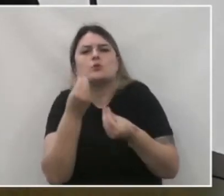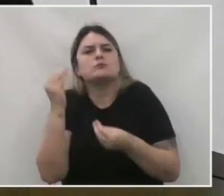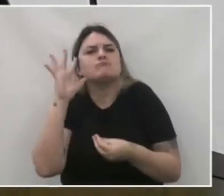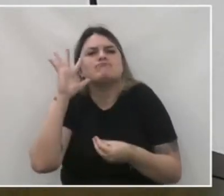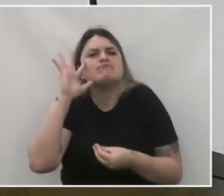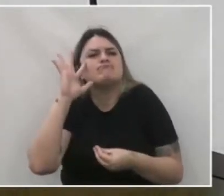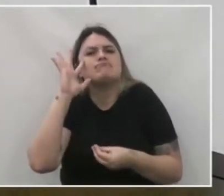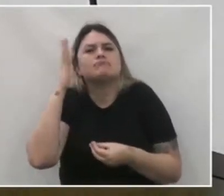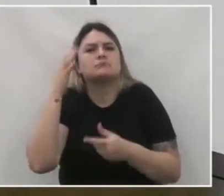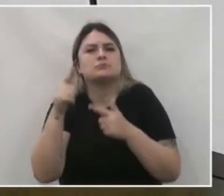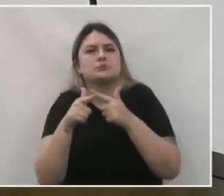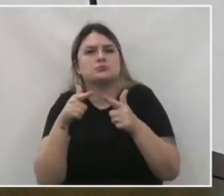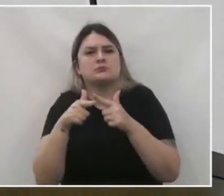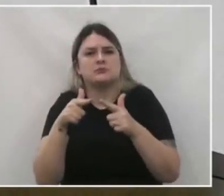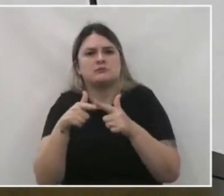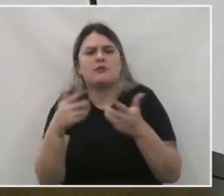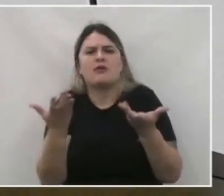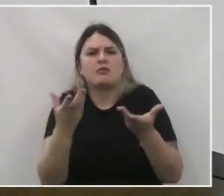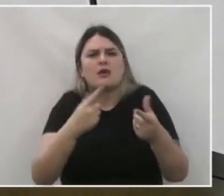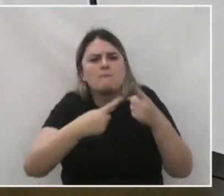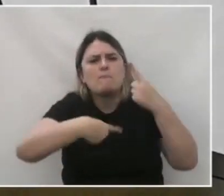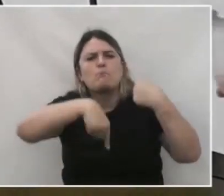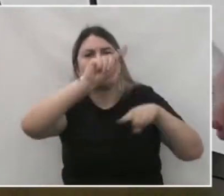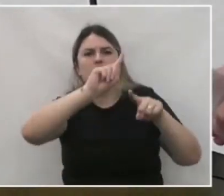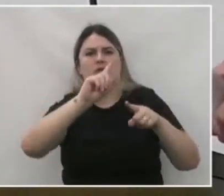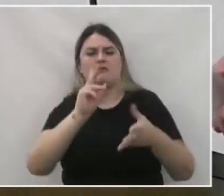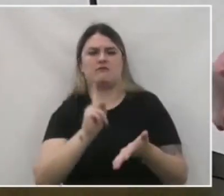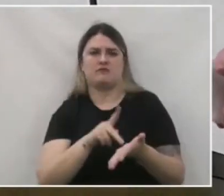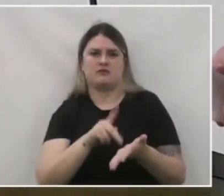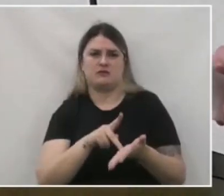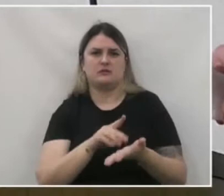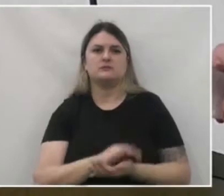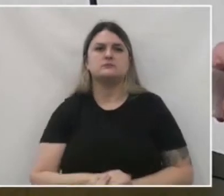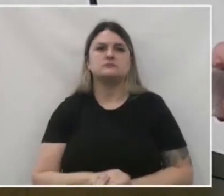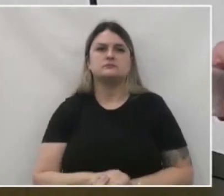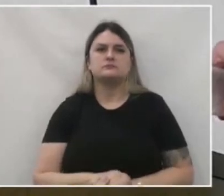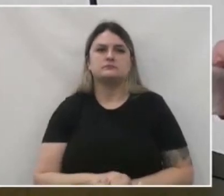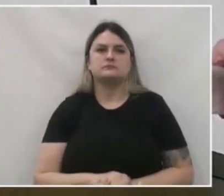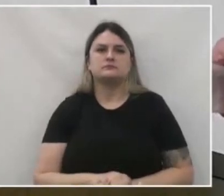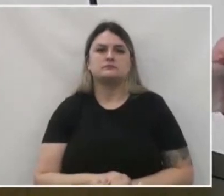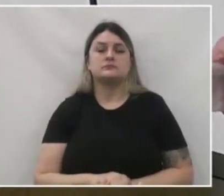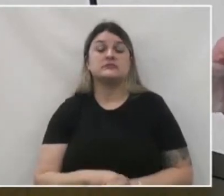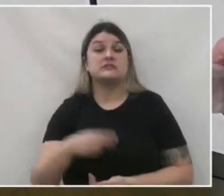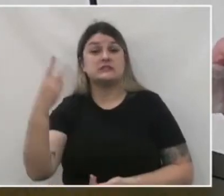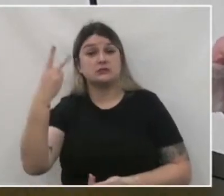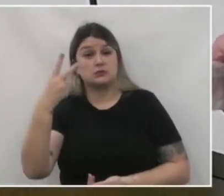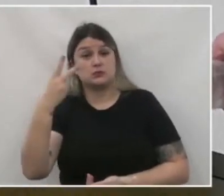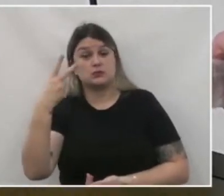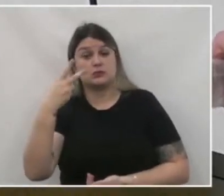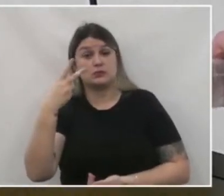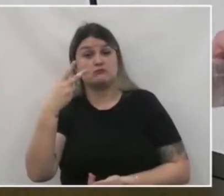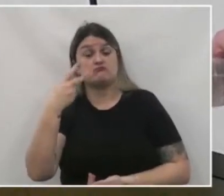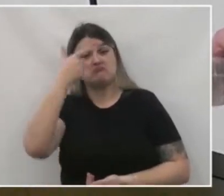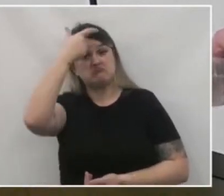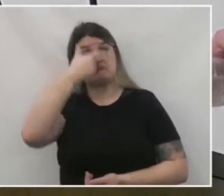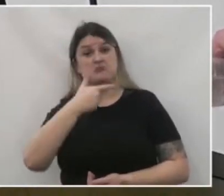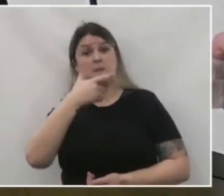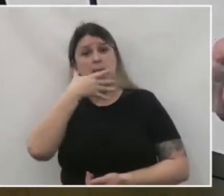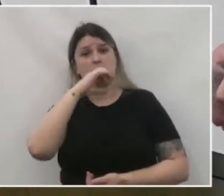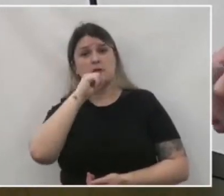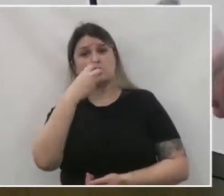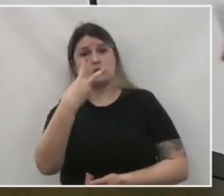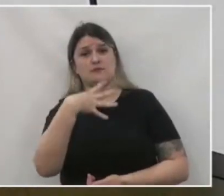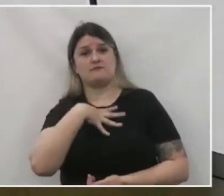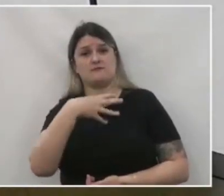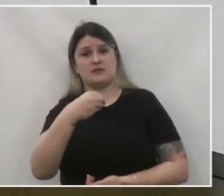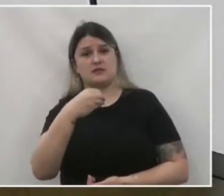para mudar essas tristes realidades. E segundo, eu falo hoje também como pai de duas crianças,